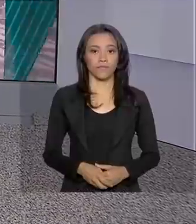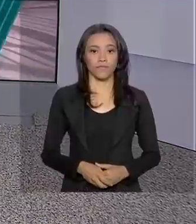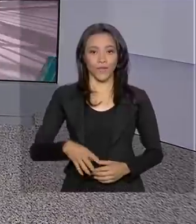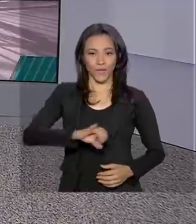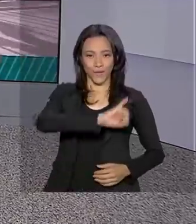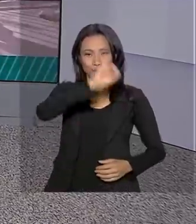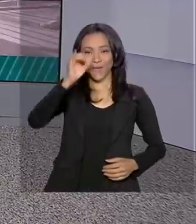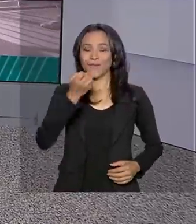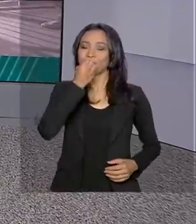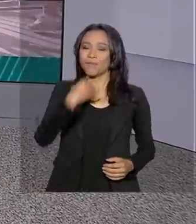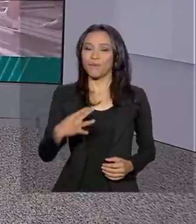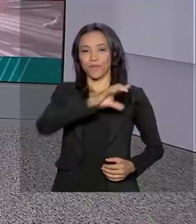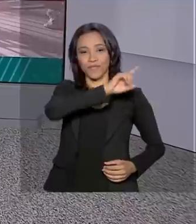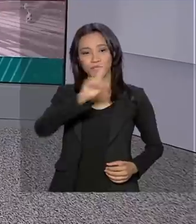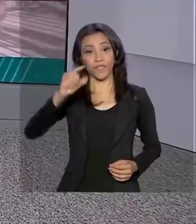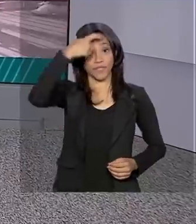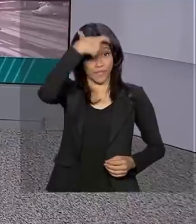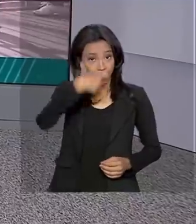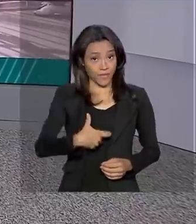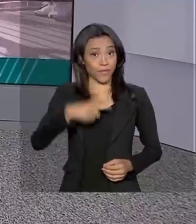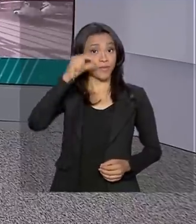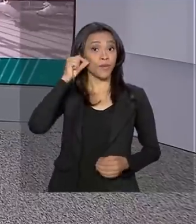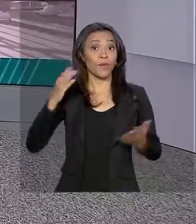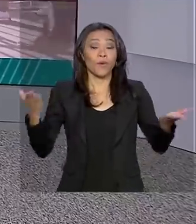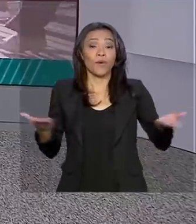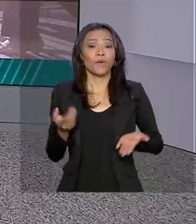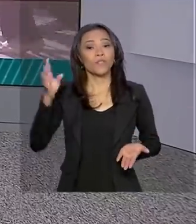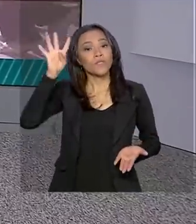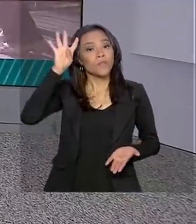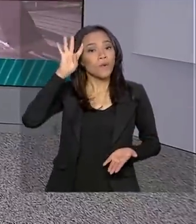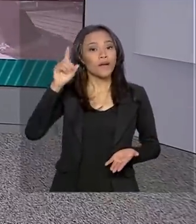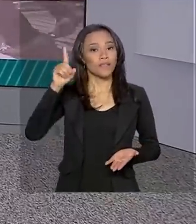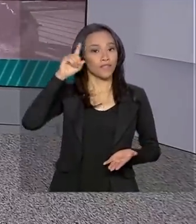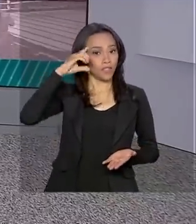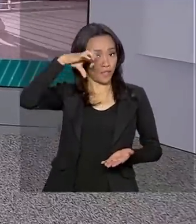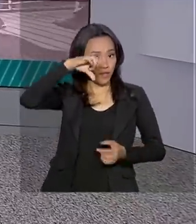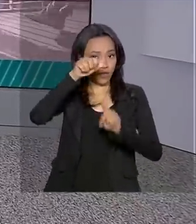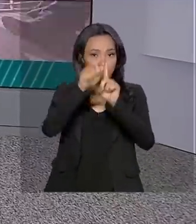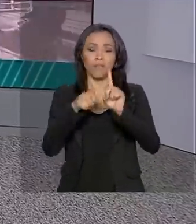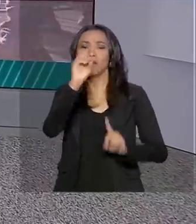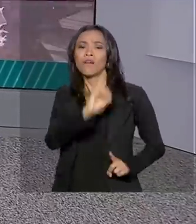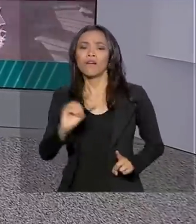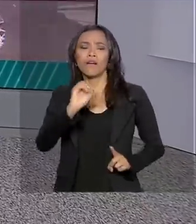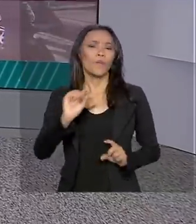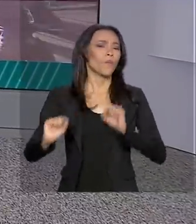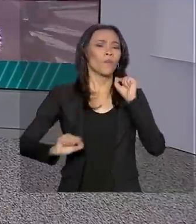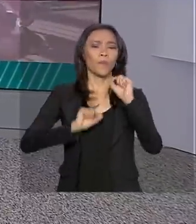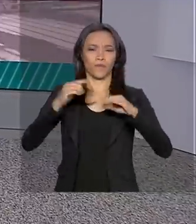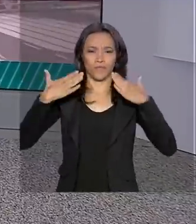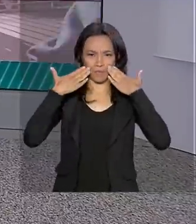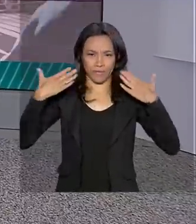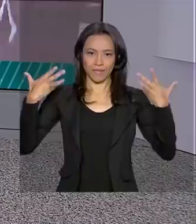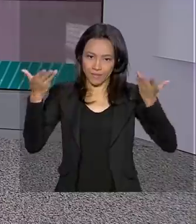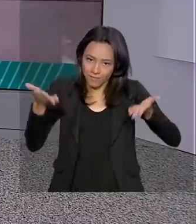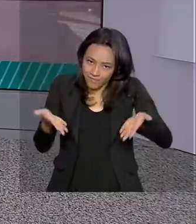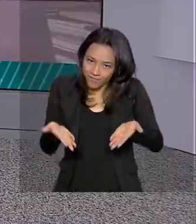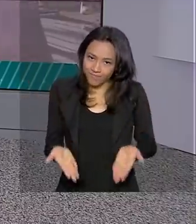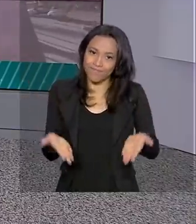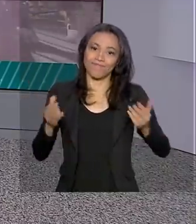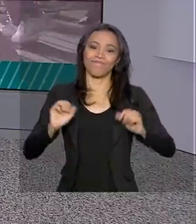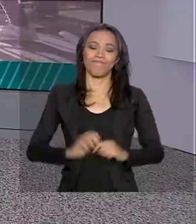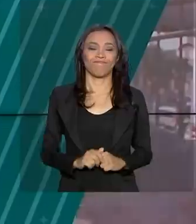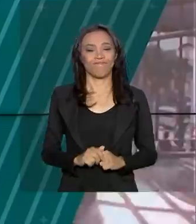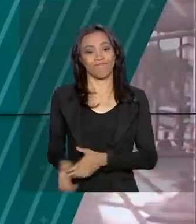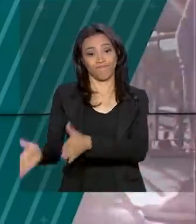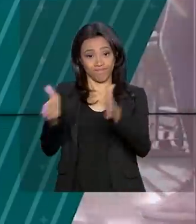Olá, bom dia pra você. sou Renata Corsini e hoje é quarta-feira, 9 de outubro. Veja agora os destaques desta edição do Brasil